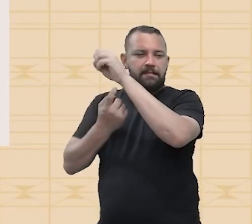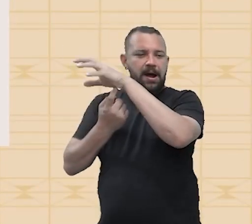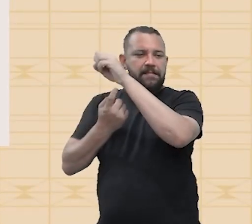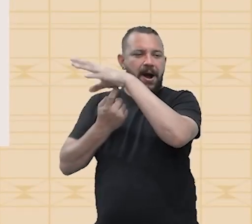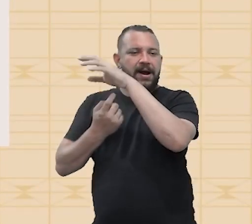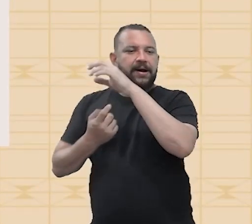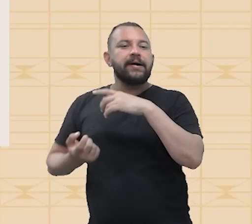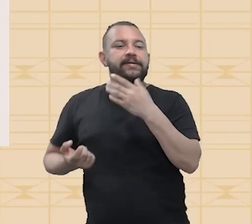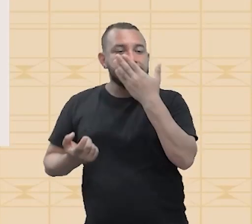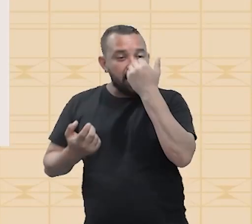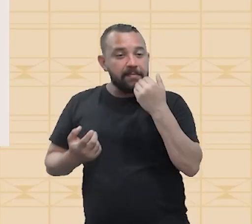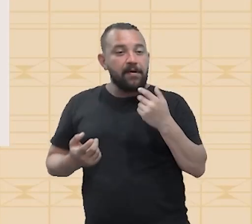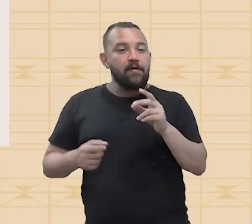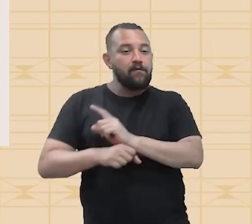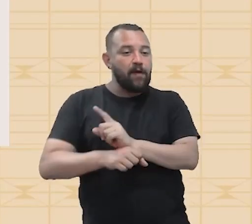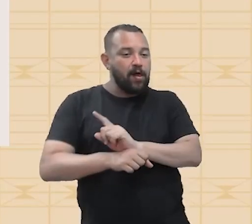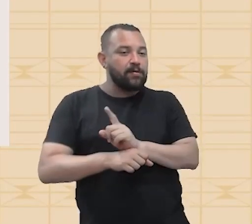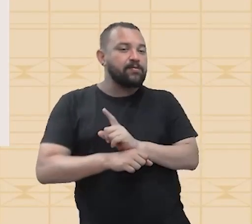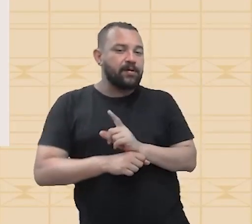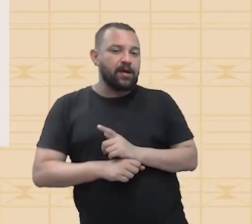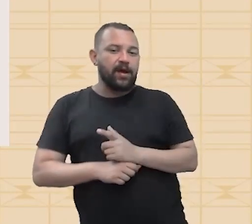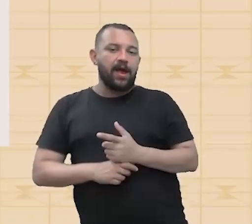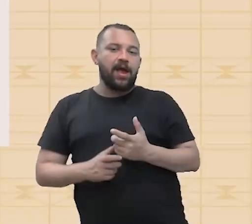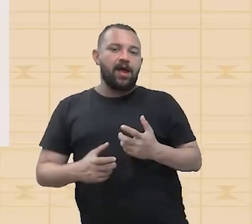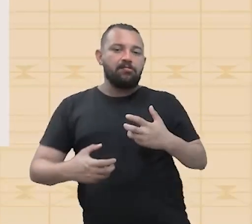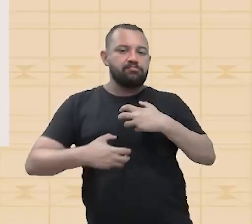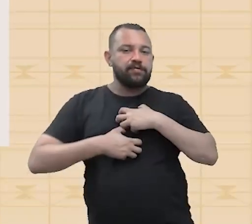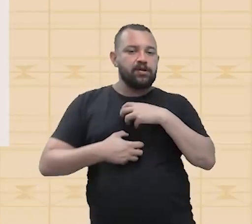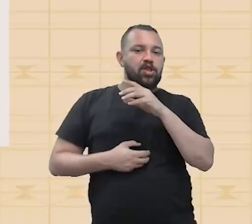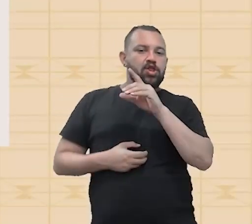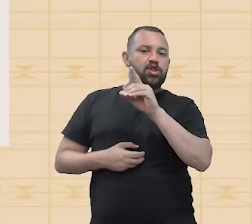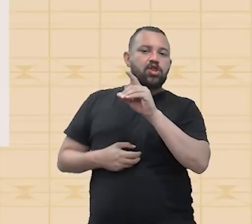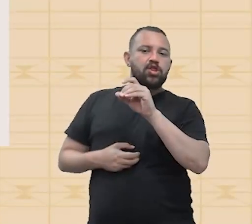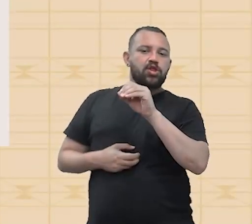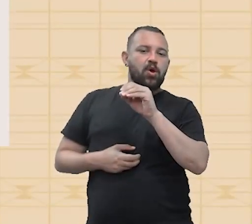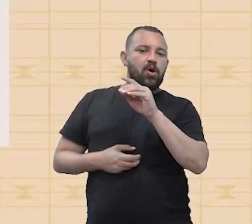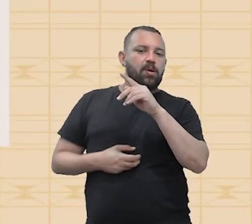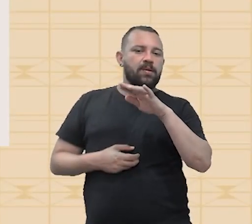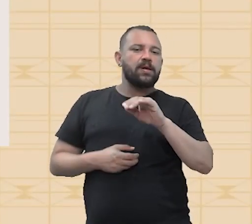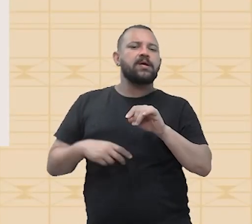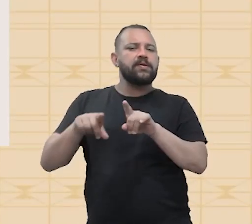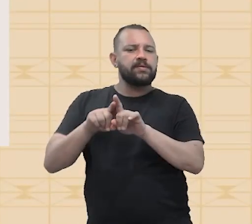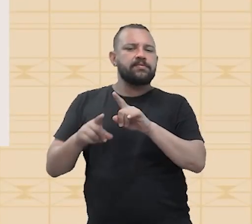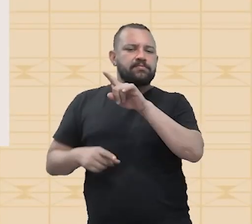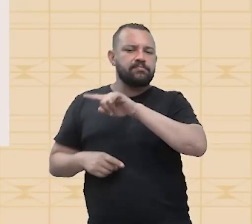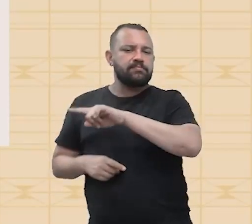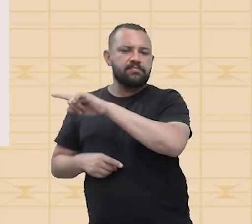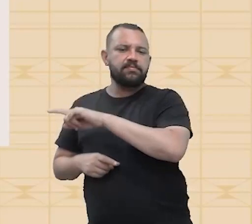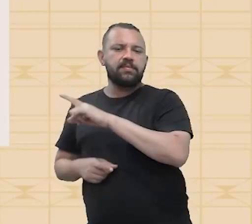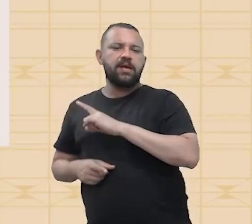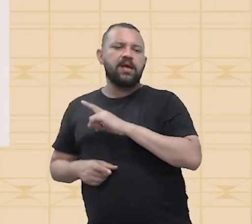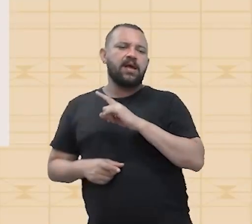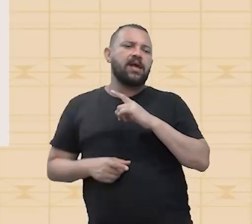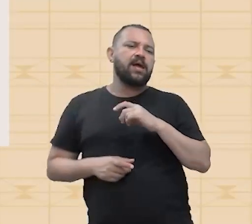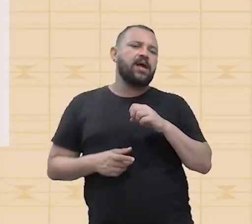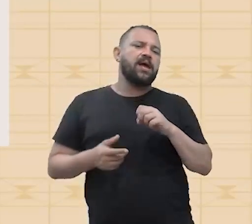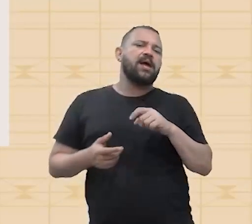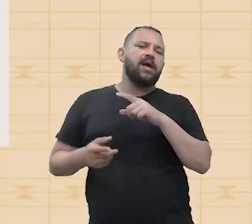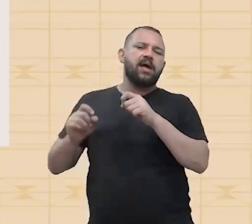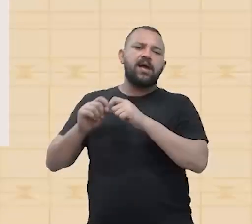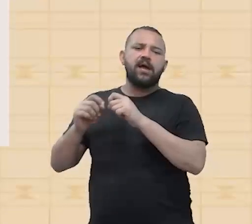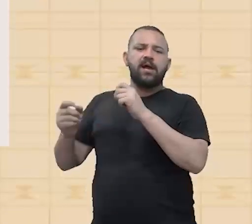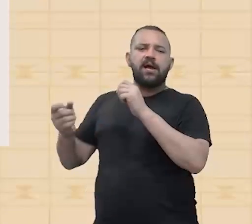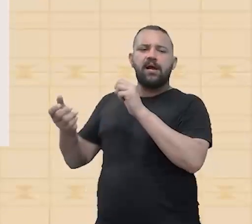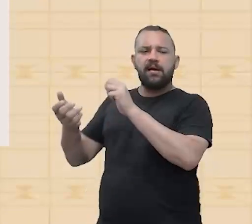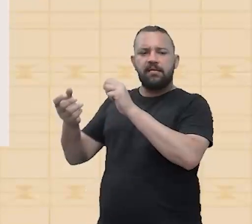saber a velocidade que você está utilizando é o efeito dopla? Como também na questão das galáxias. Então, o efeito dopla é exatamente esse efeito